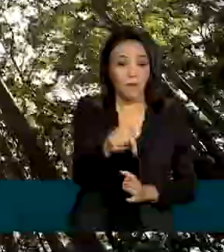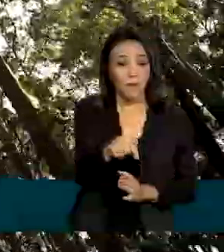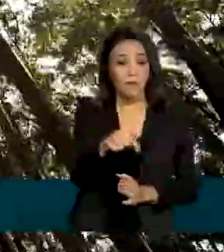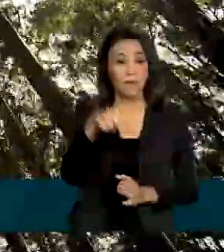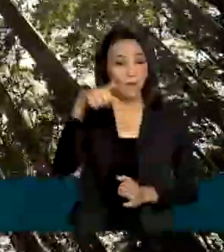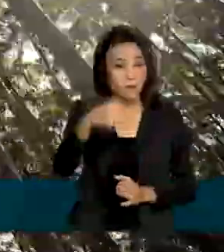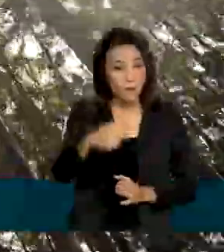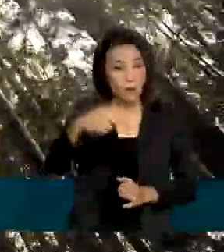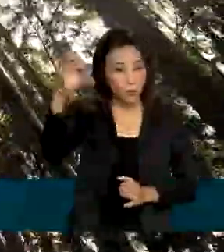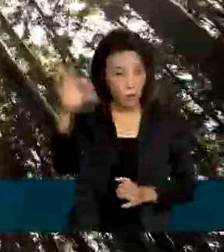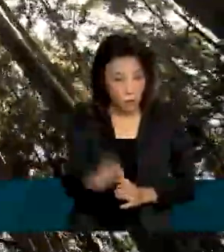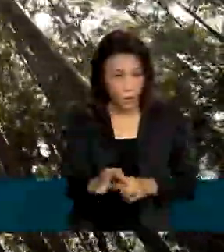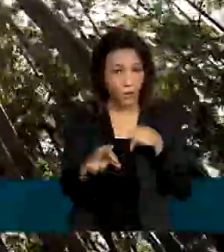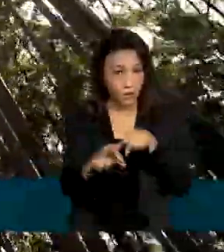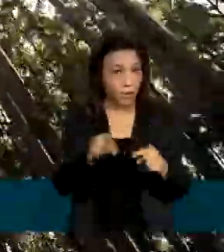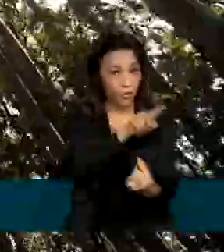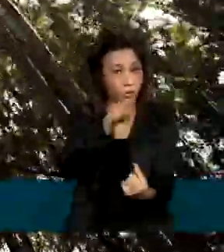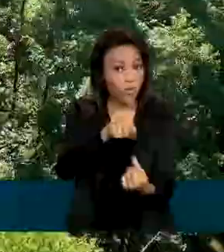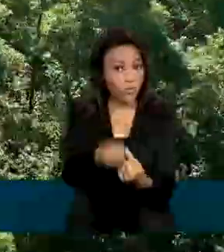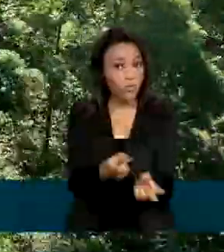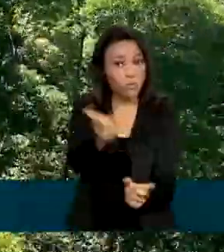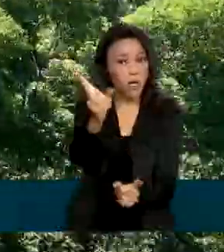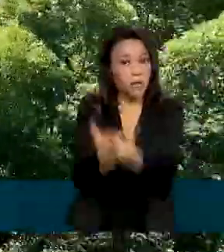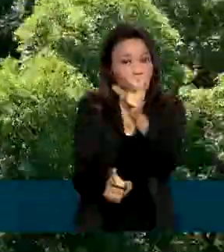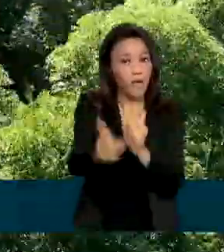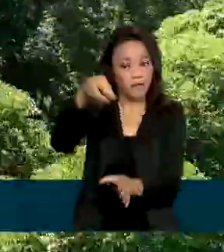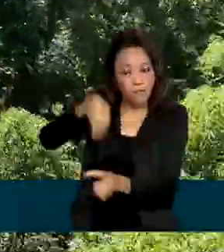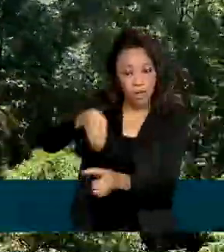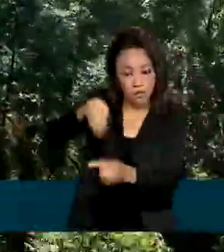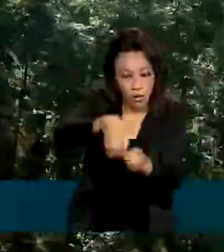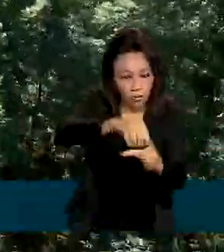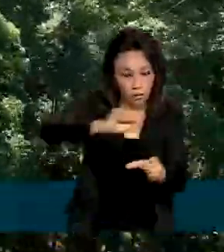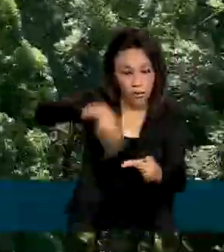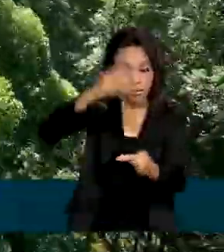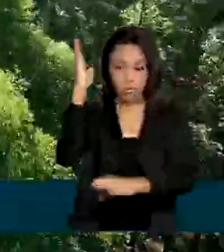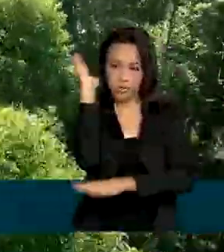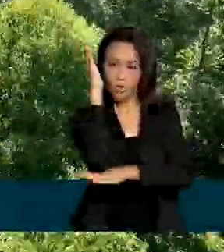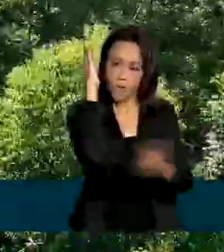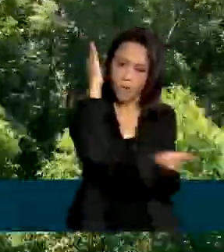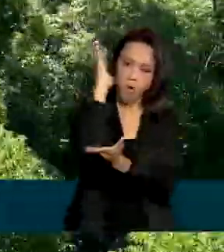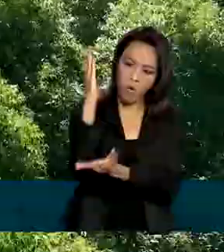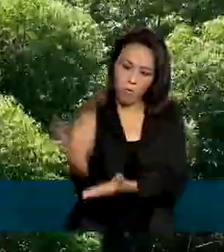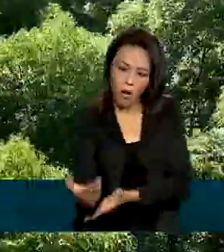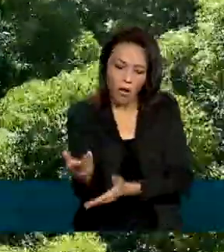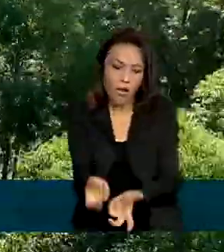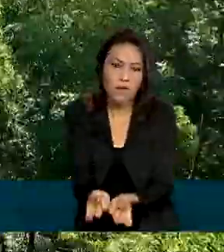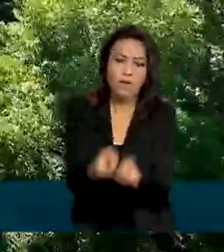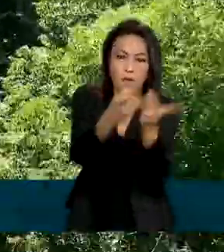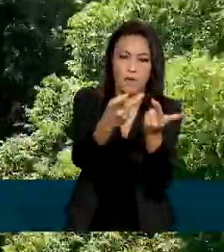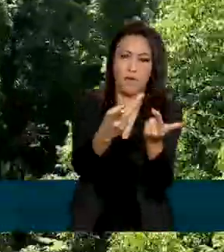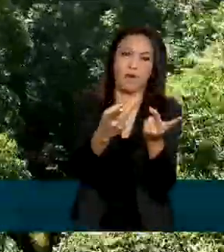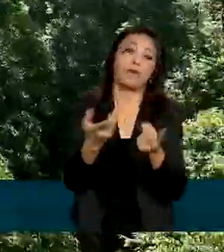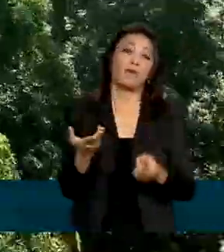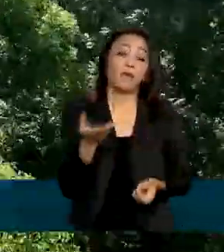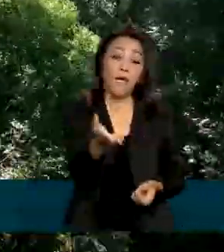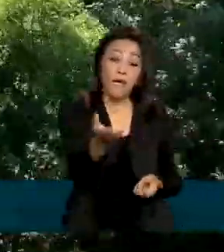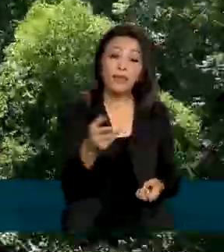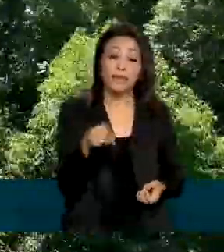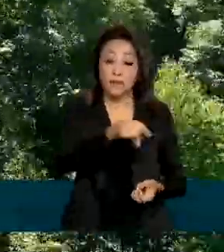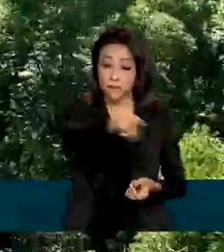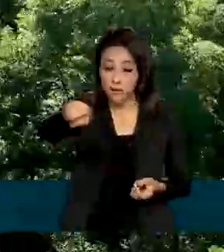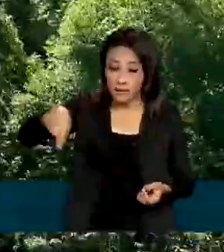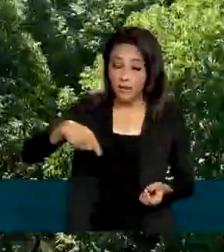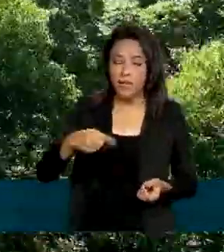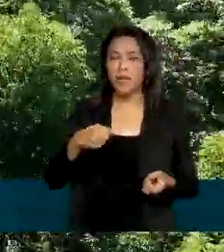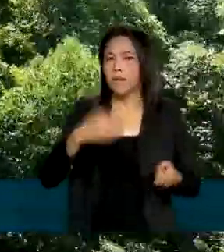florestas plantadas para fins comerciais. A maior concentração deste tipo de floresta produzida artificialmente está nas